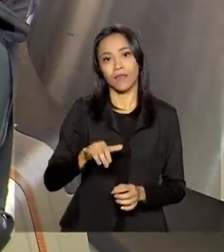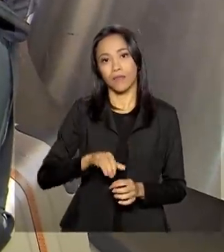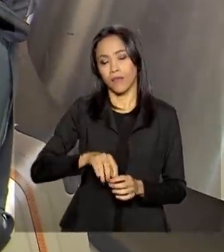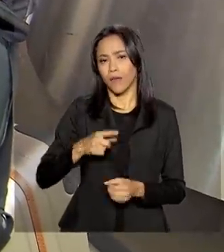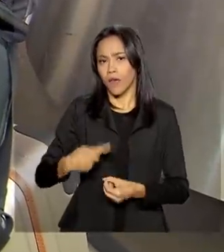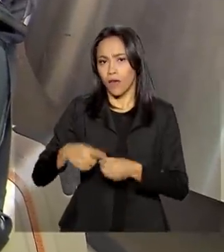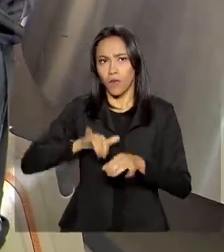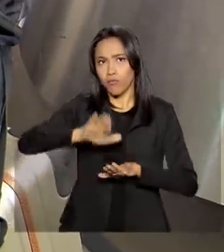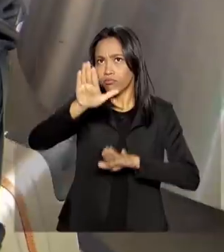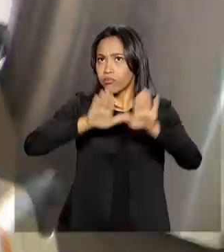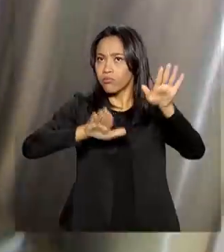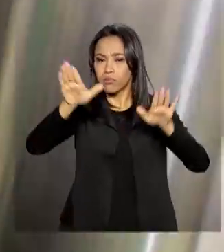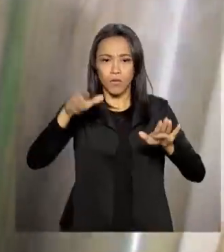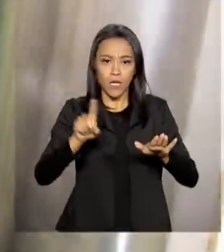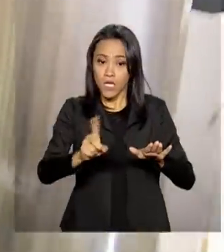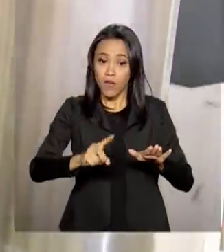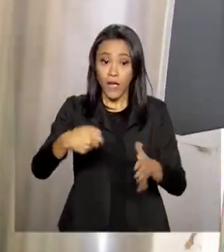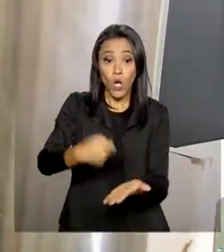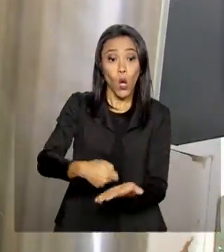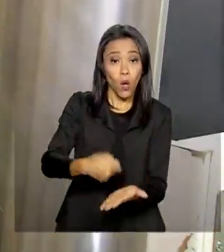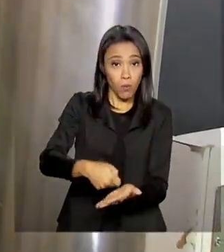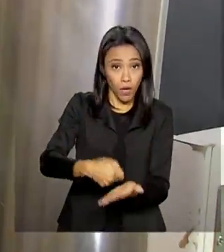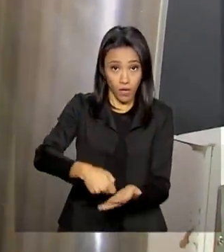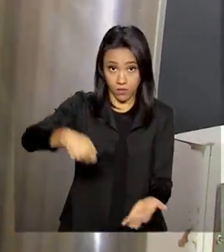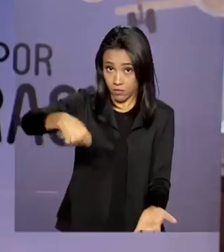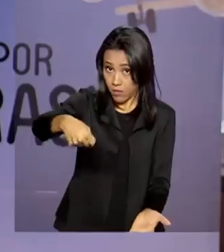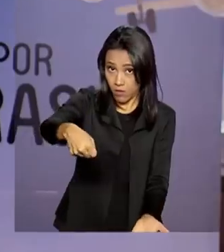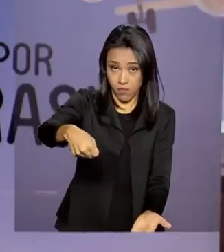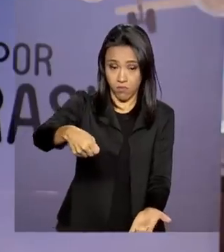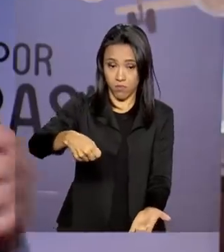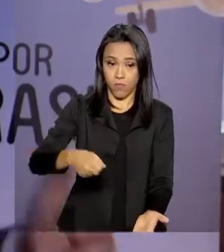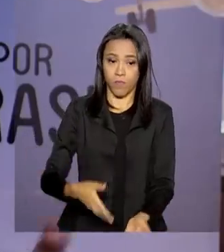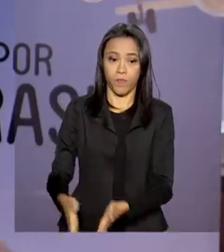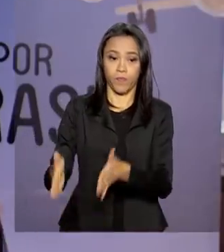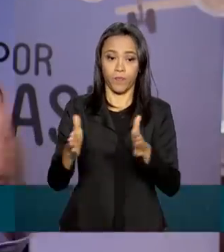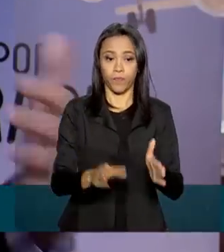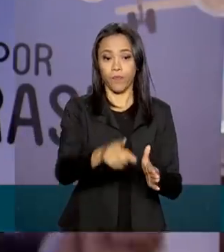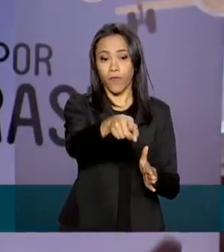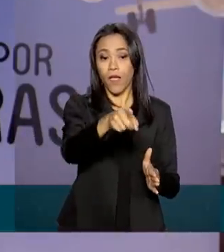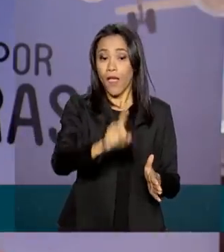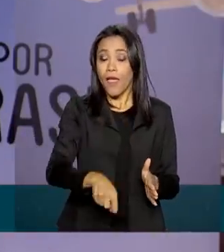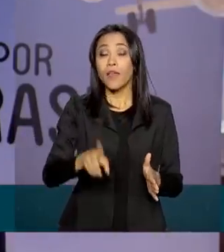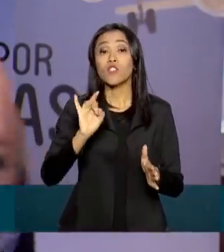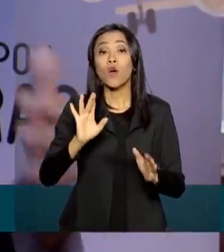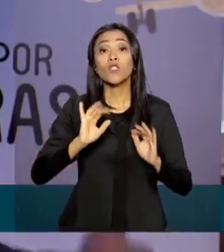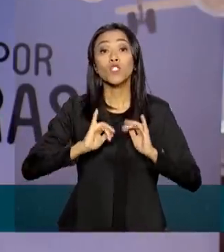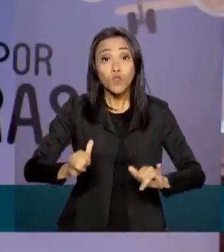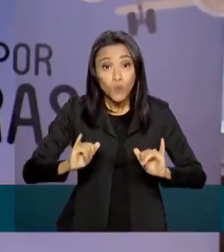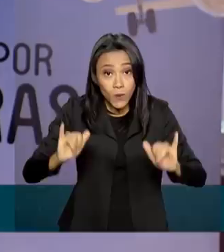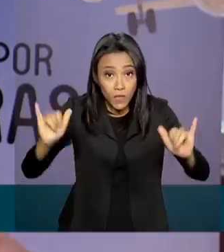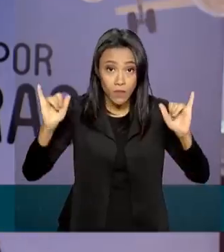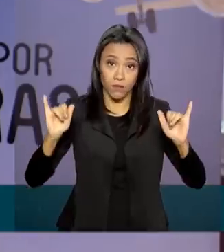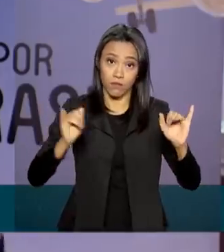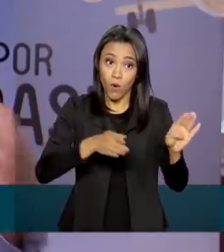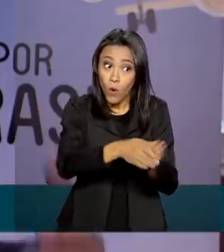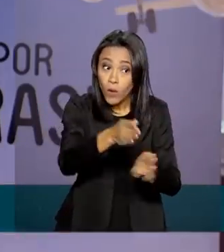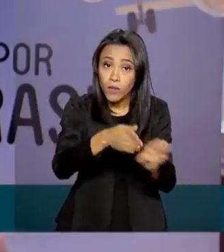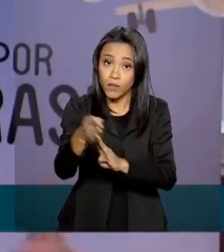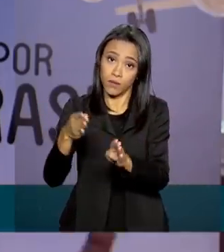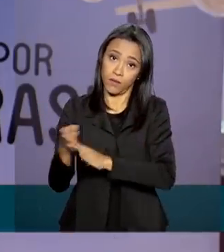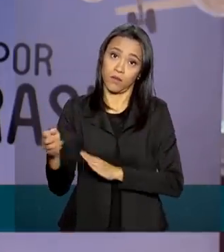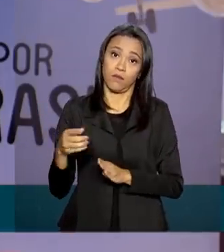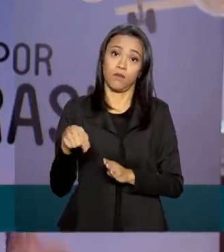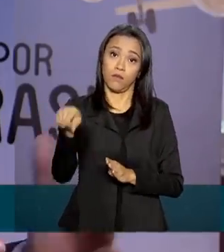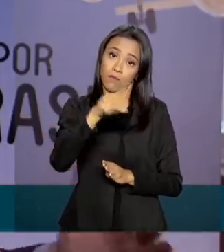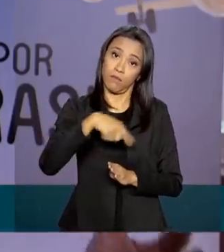haverá cobrança para malas de mão que forem despachadas. Ela é uma campanha de orientação e prevenção para